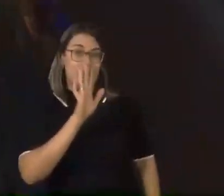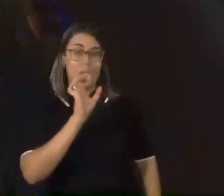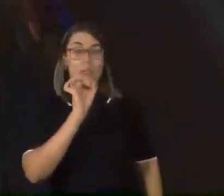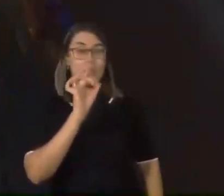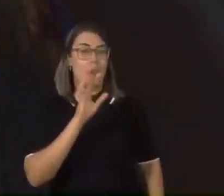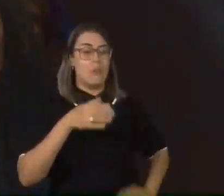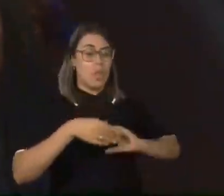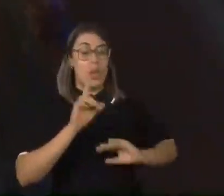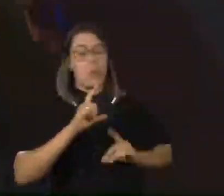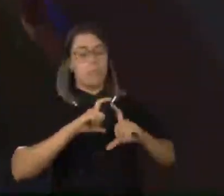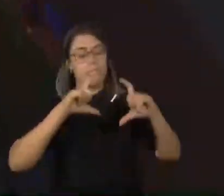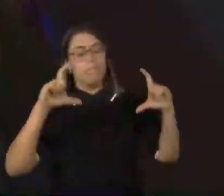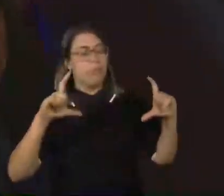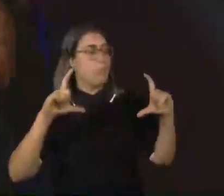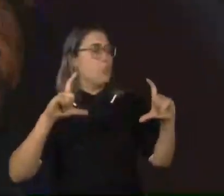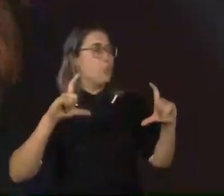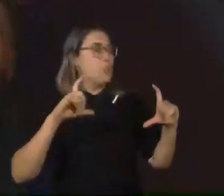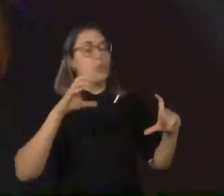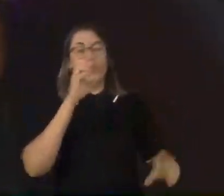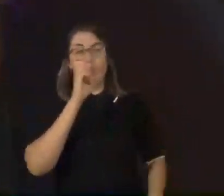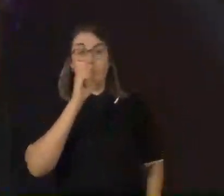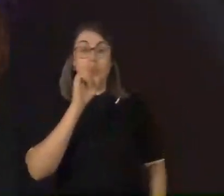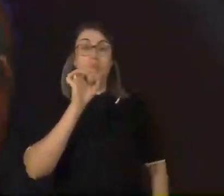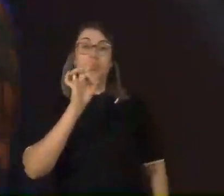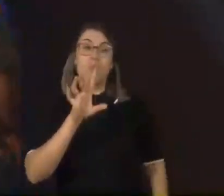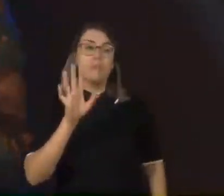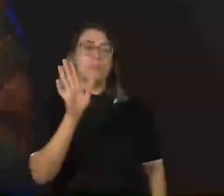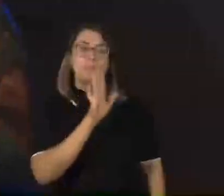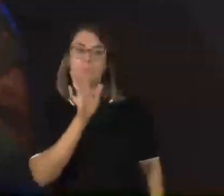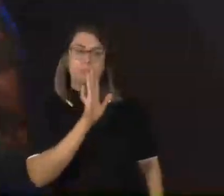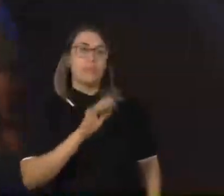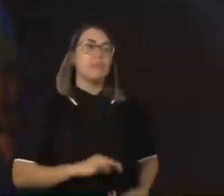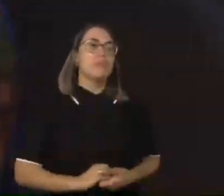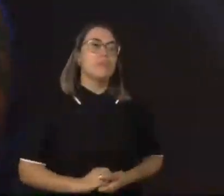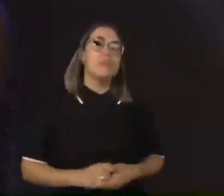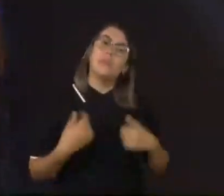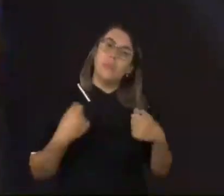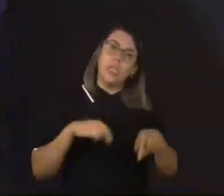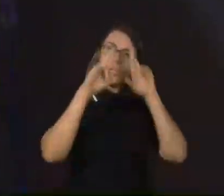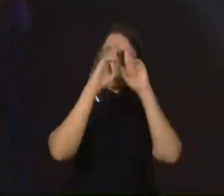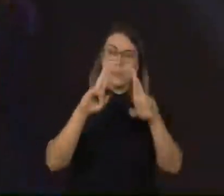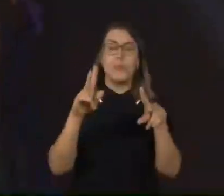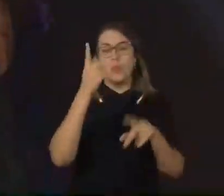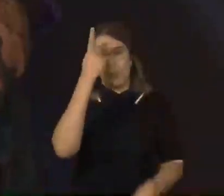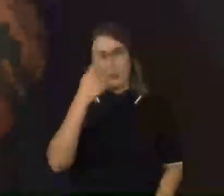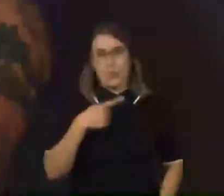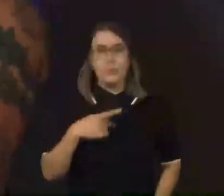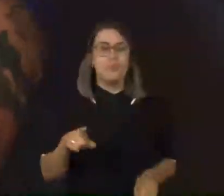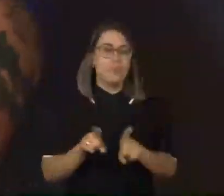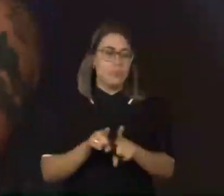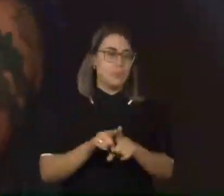importante da gente deixar bastante claro para as crianças quando a gente está falando também de respeito próprio. E uma